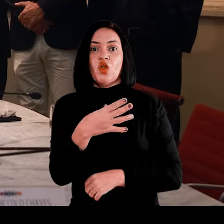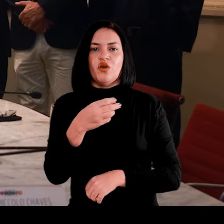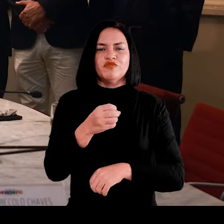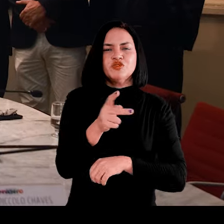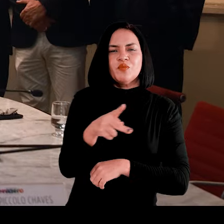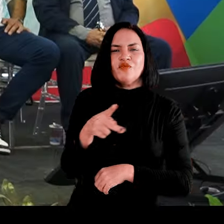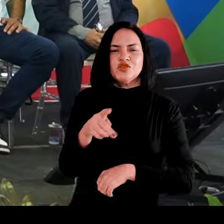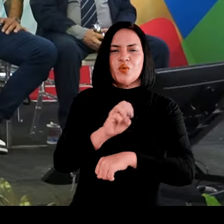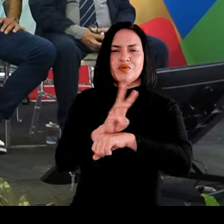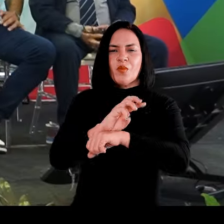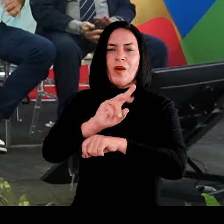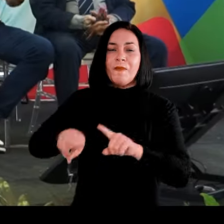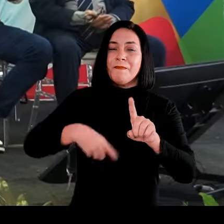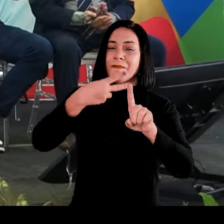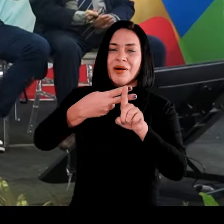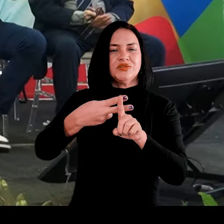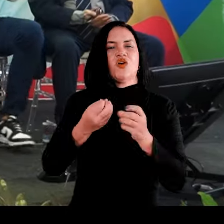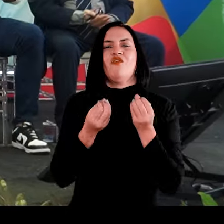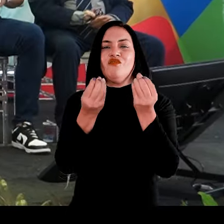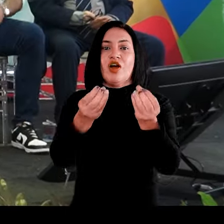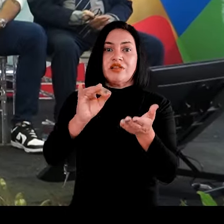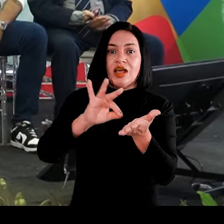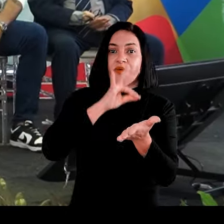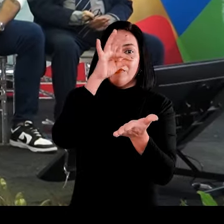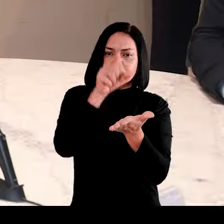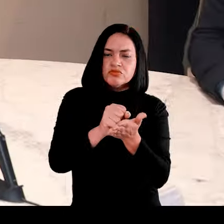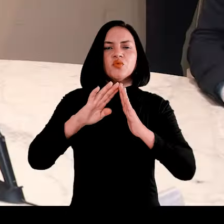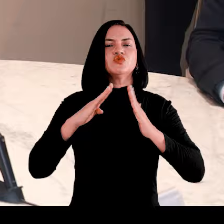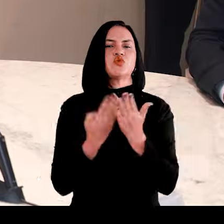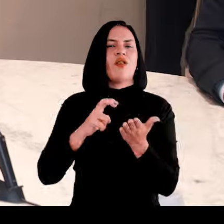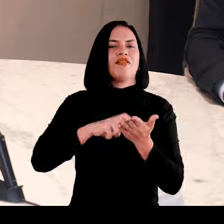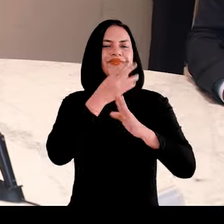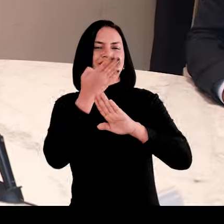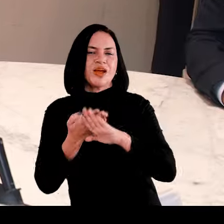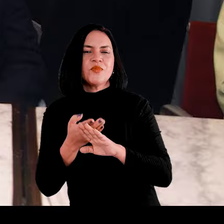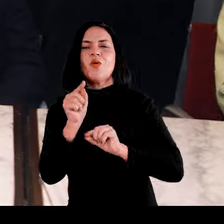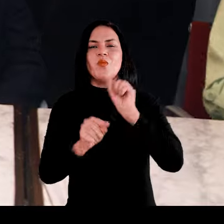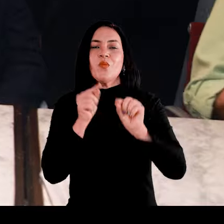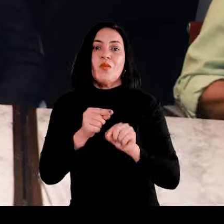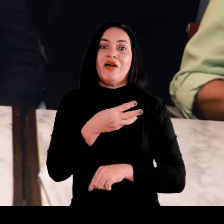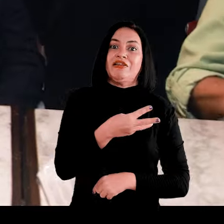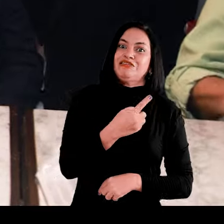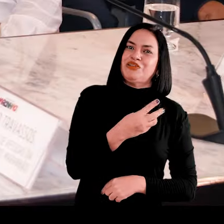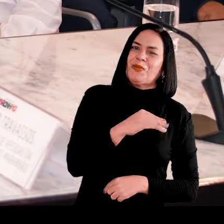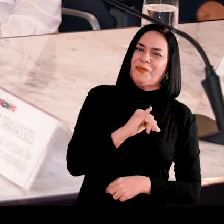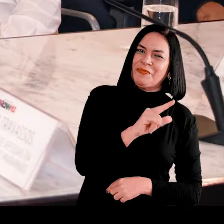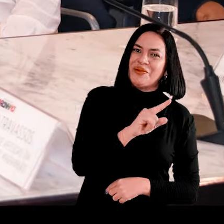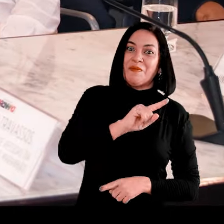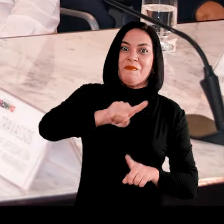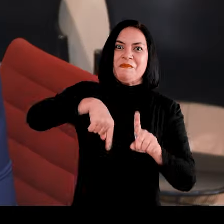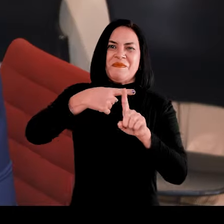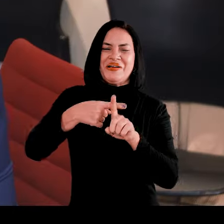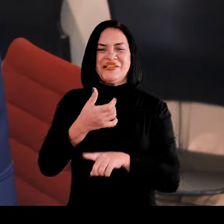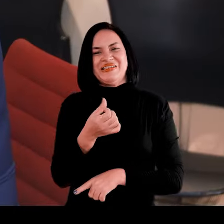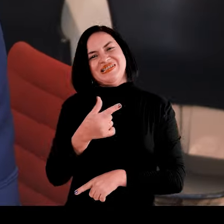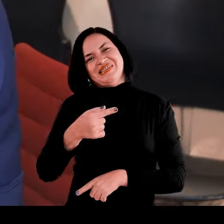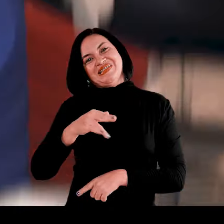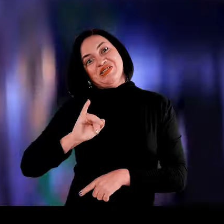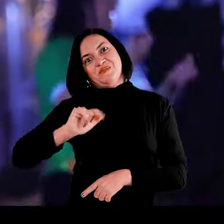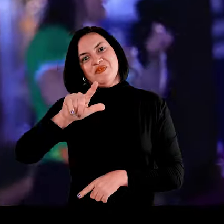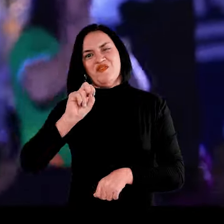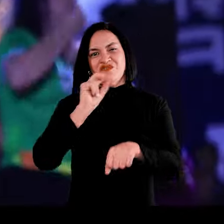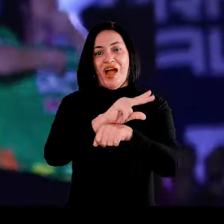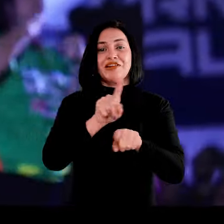professores da UEMA. Mais do que dobramos a oferta de matrículas nas escolas em tempo integral, saltamos de 31 mil para 67 mil